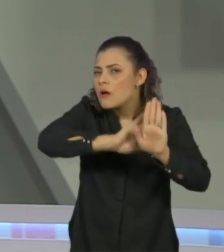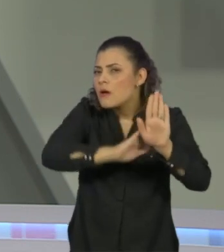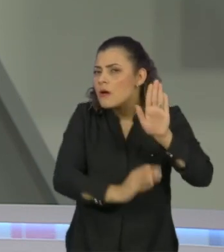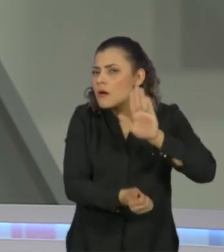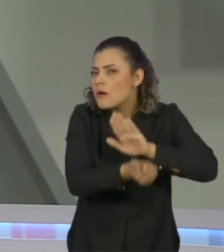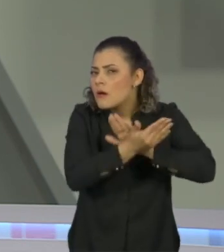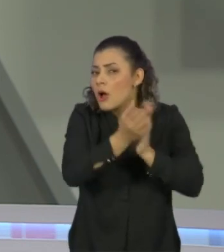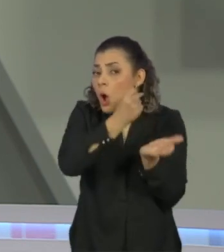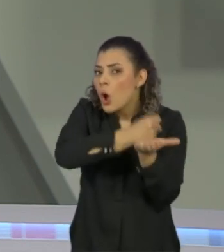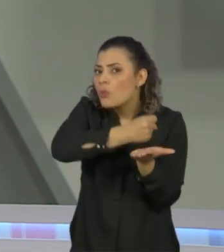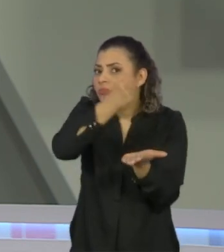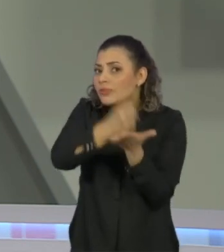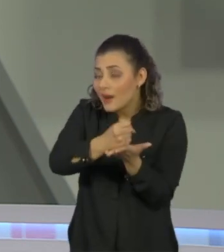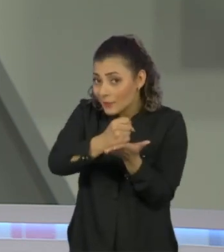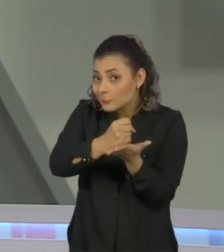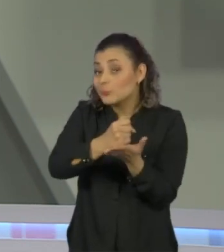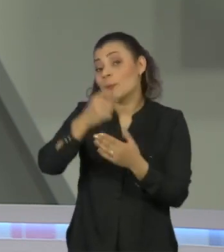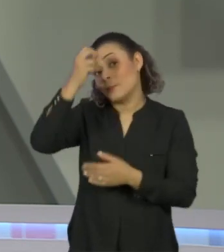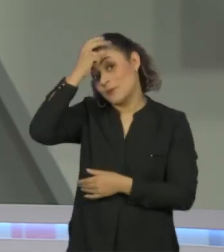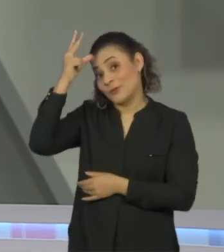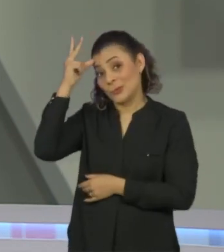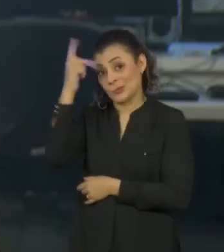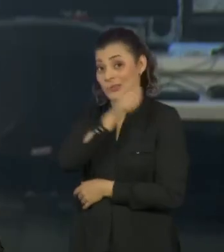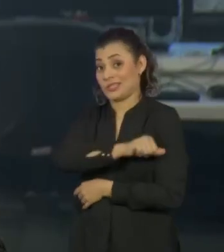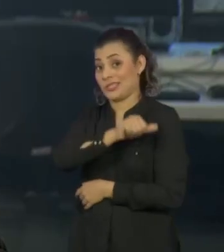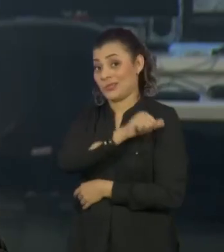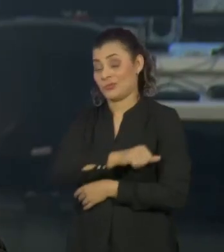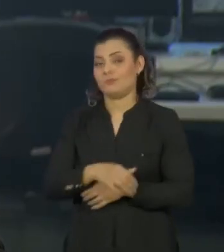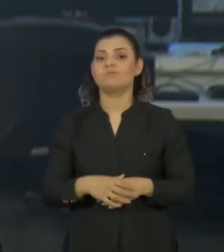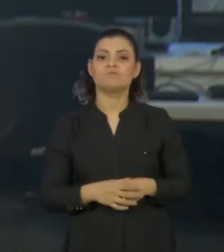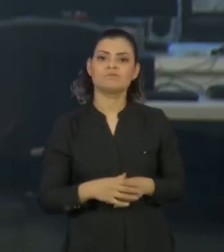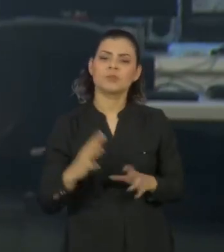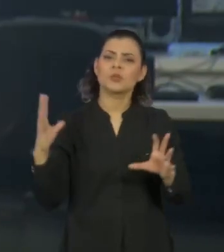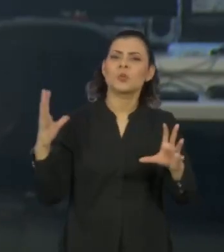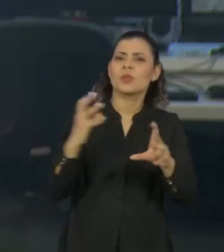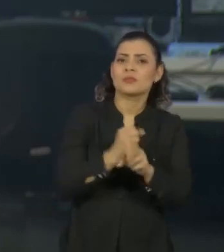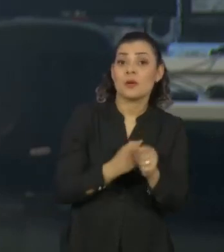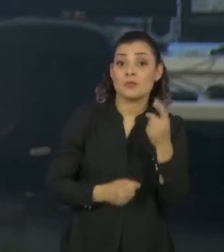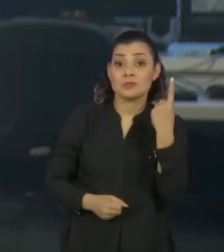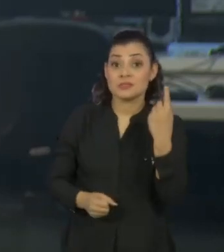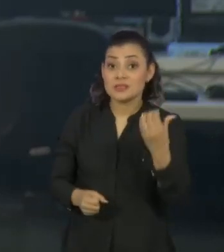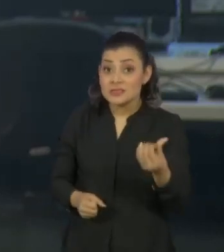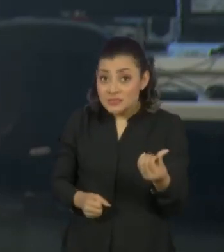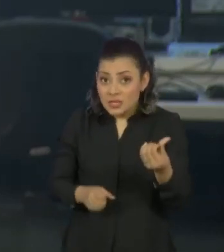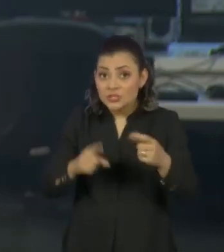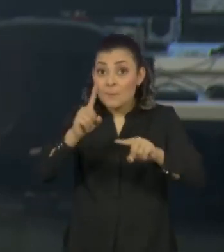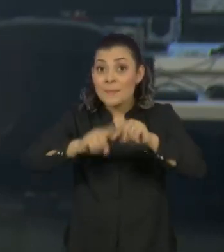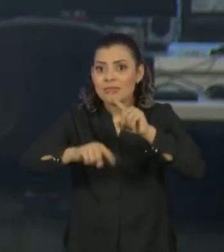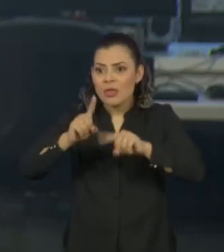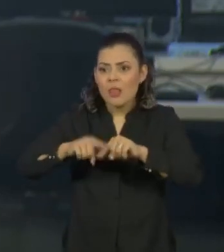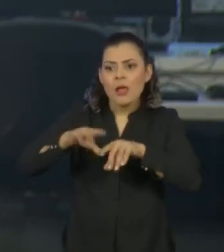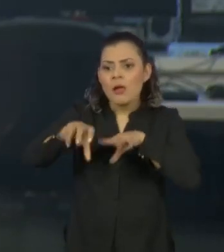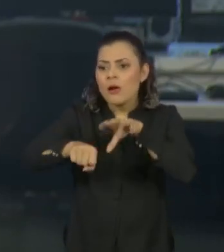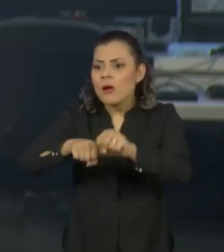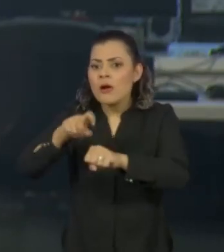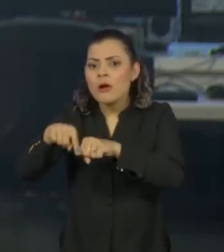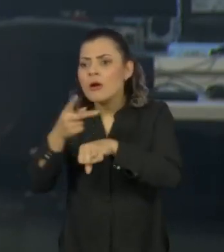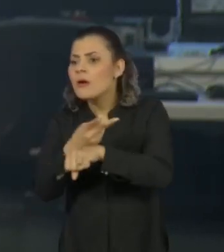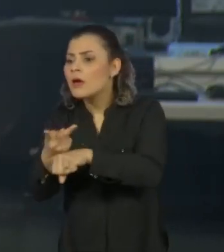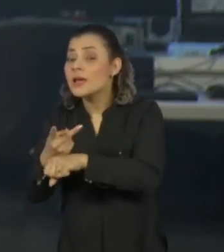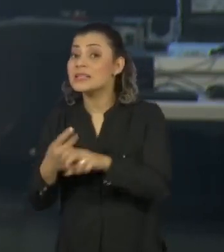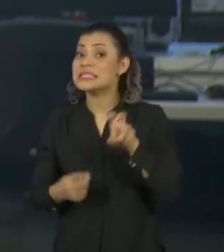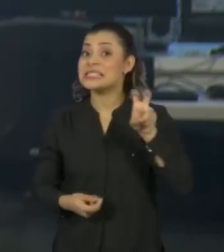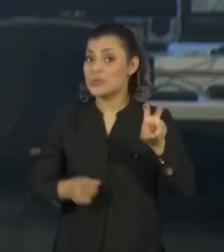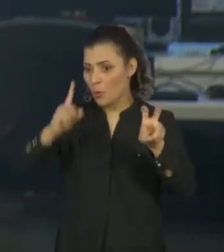contratos do IABAS com a Prefeitura do Rio. No total, são 16 ordens de busca e apreensão e 5 de prisão.